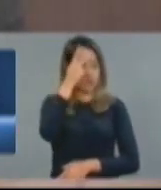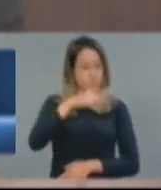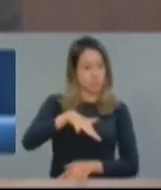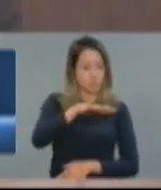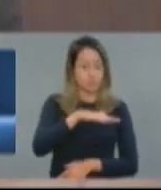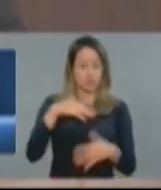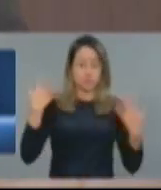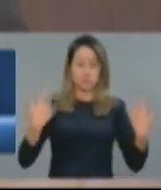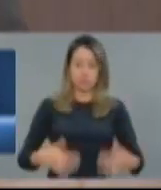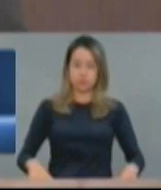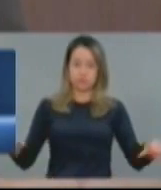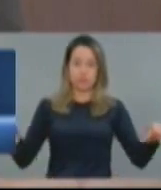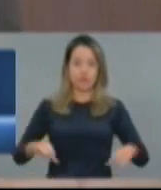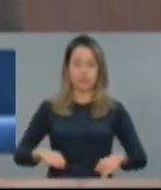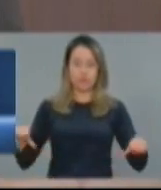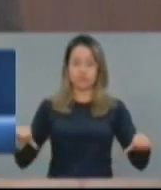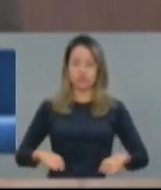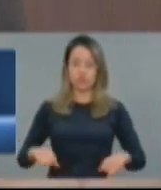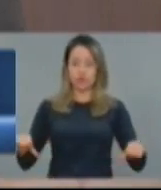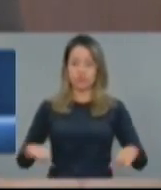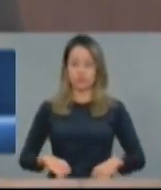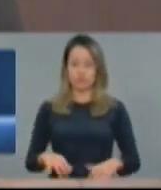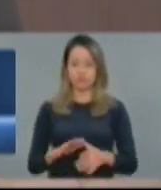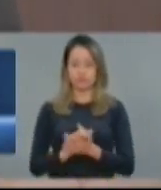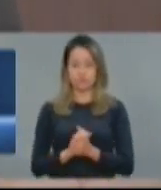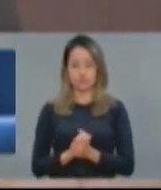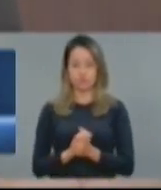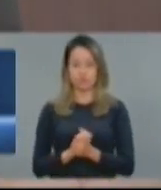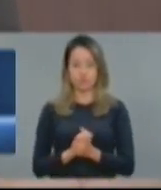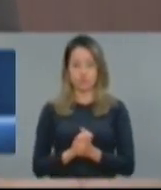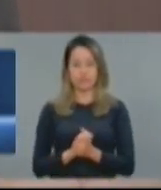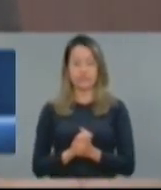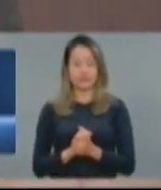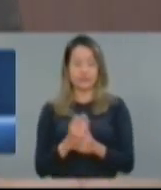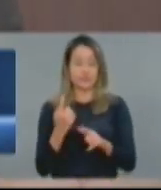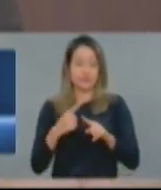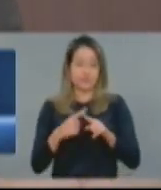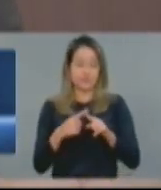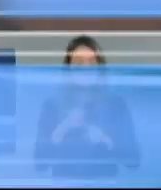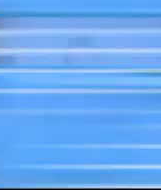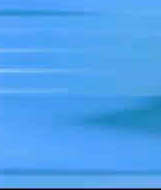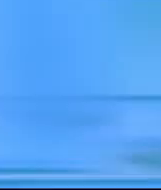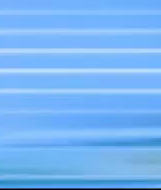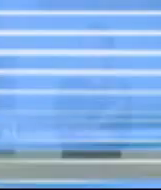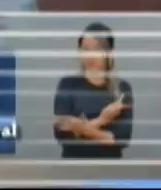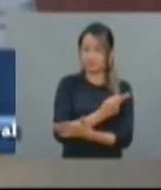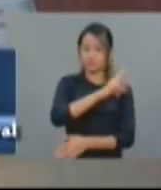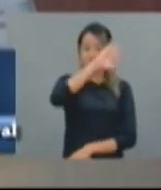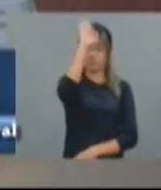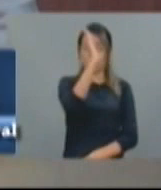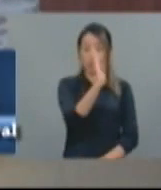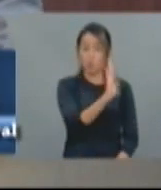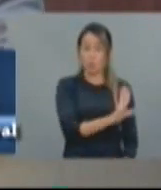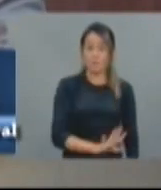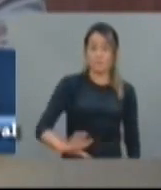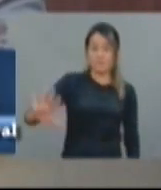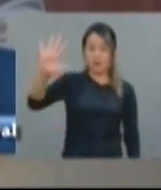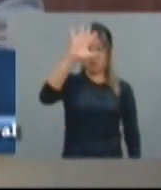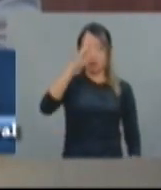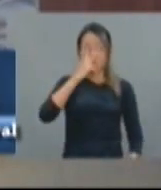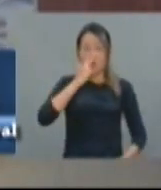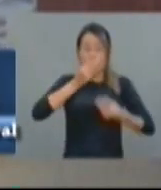enriquecimento sem fim, sem limites e sem precedentes na nossa história. O Brasil vem